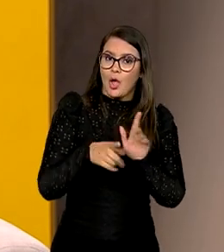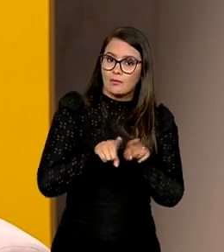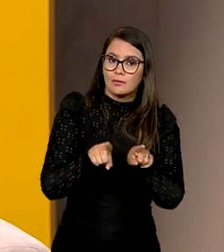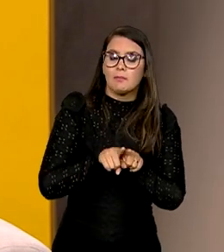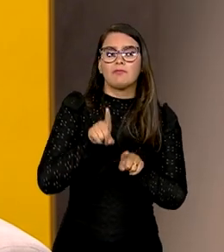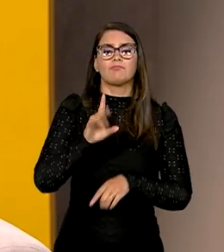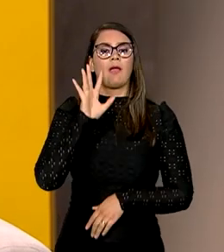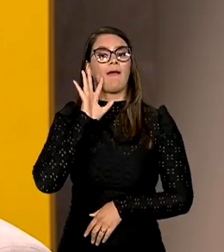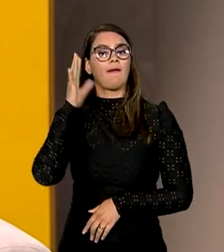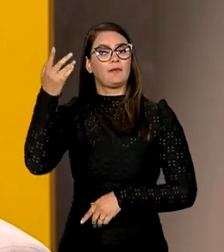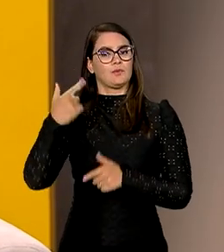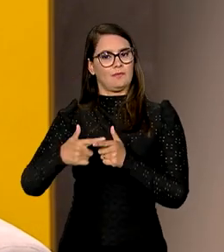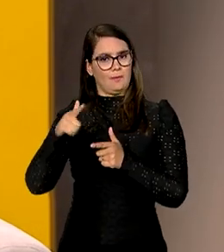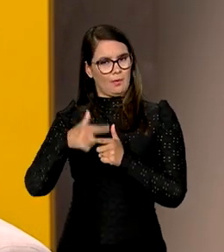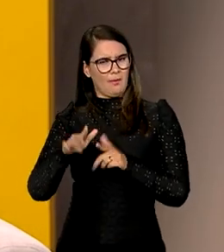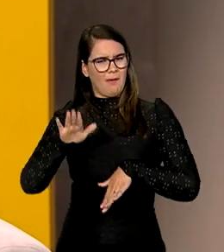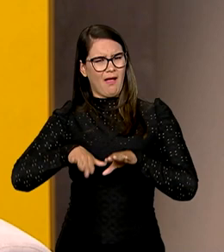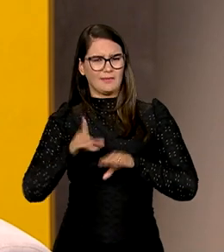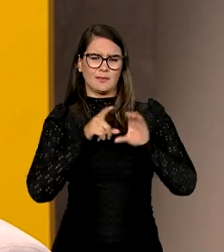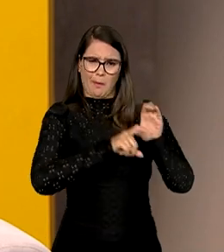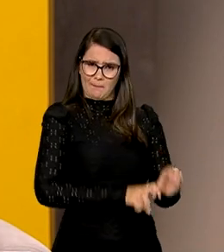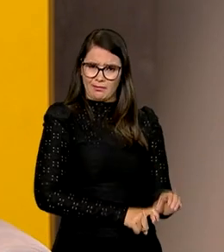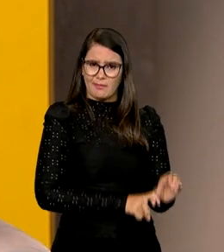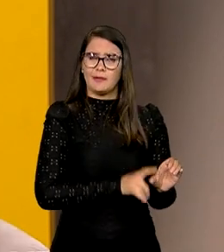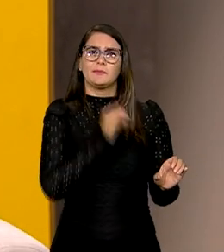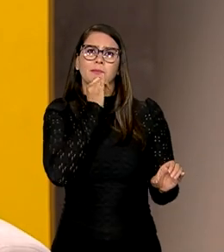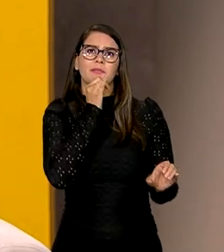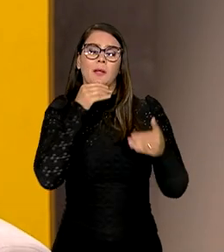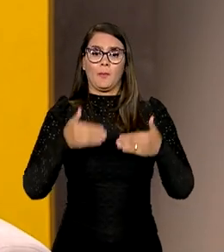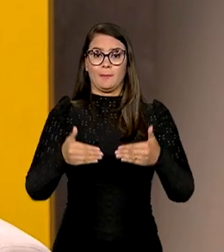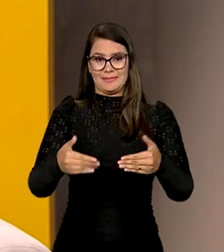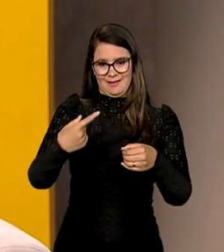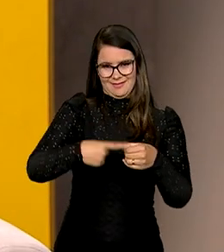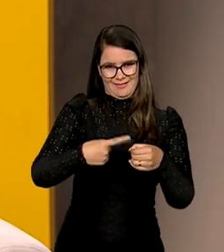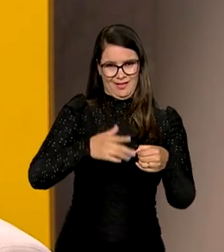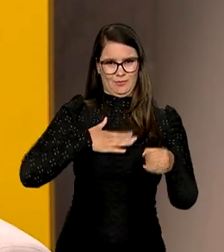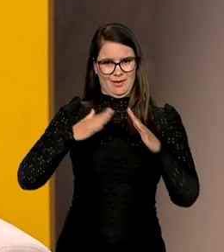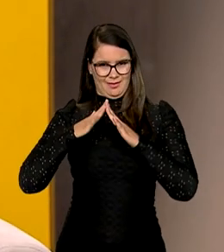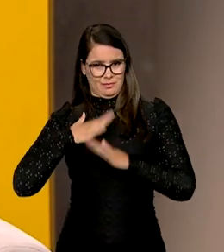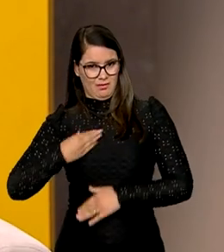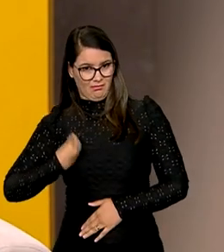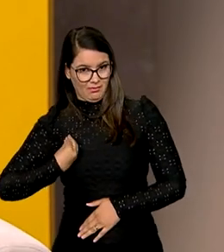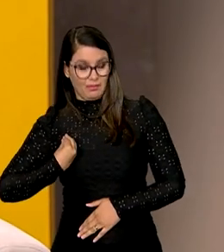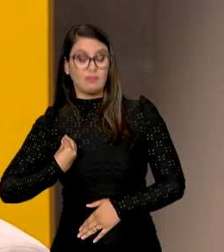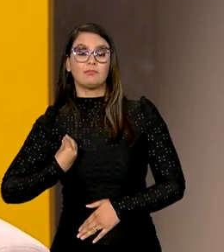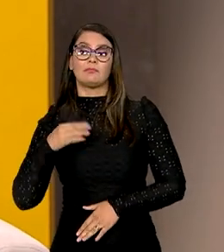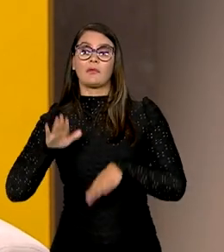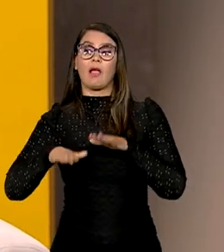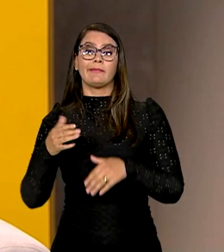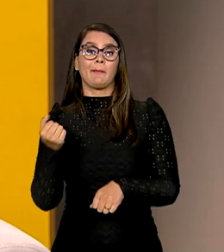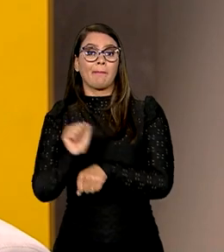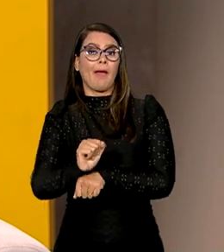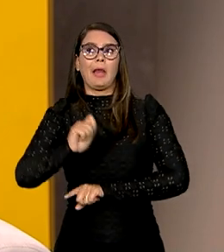e você solucionar problemas. Às vezes uma pendência, por exemplo, no Ministério das Cidades, na Minha Casa Minha Vida, às vezes para o processo